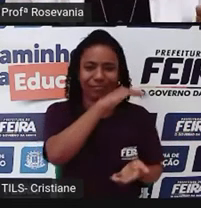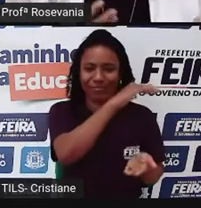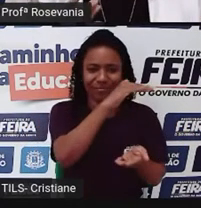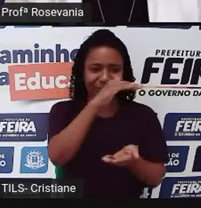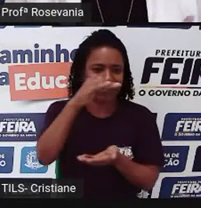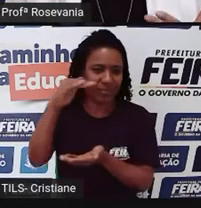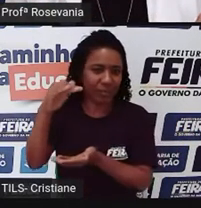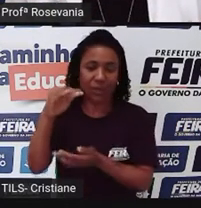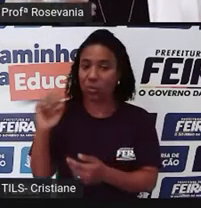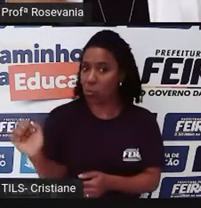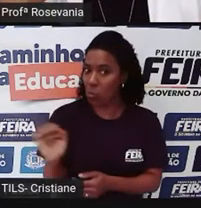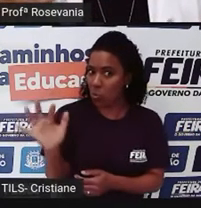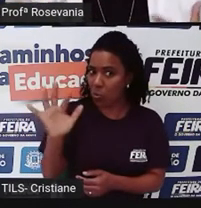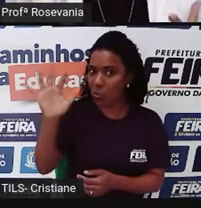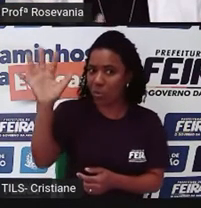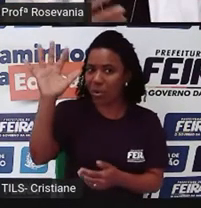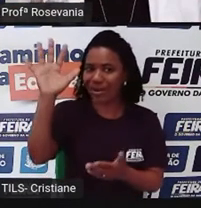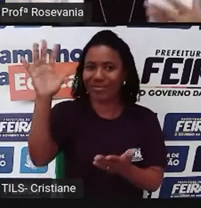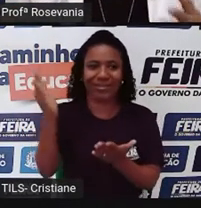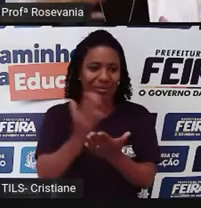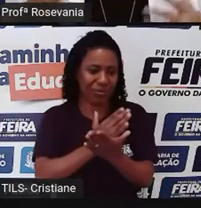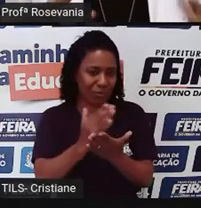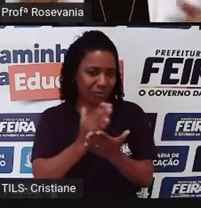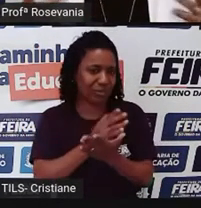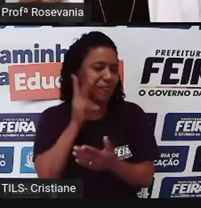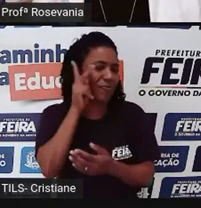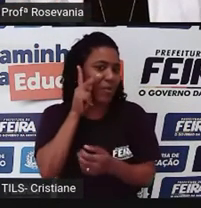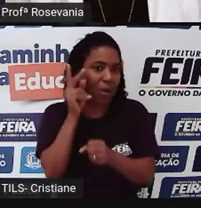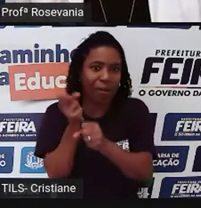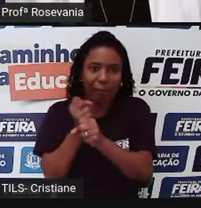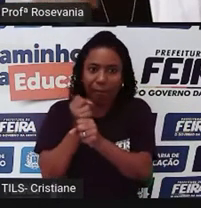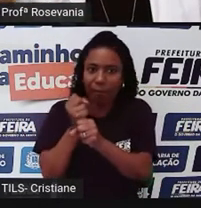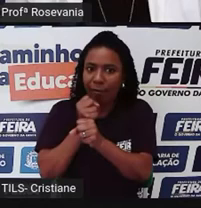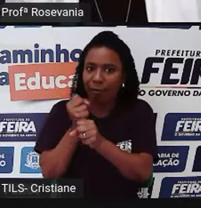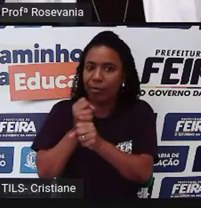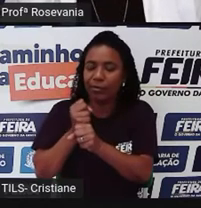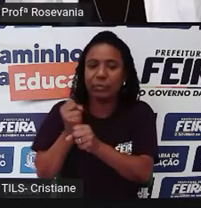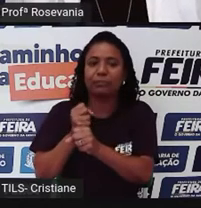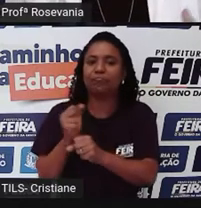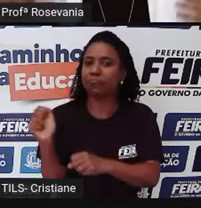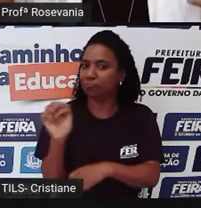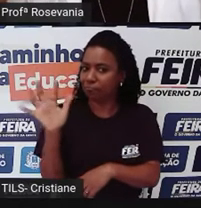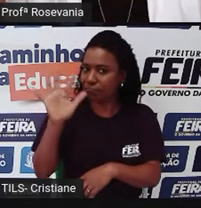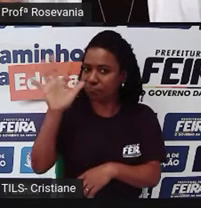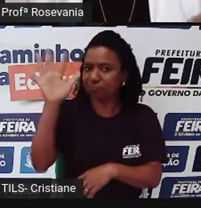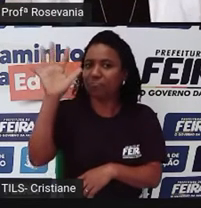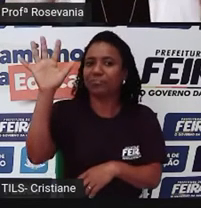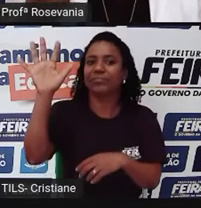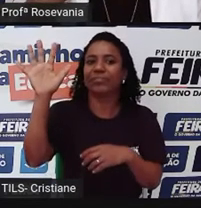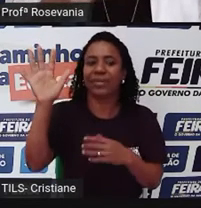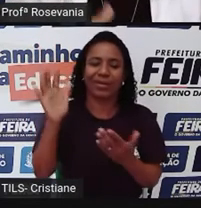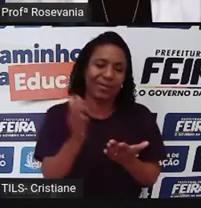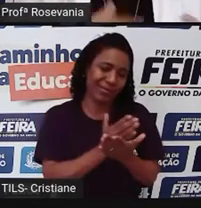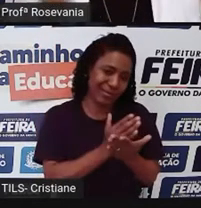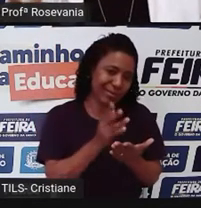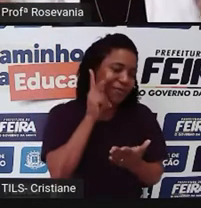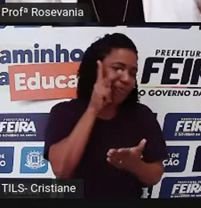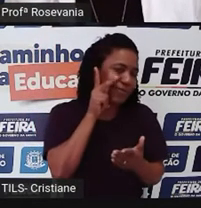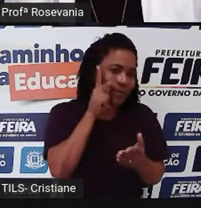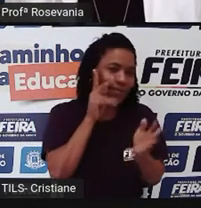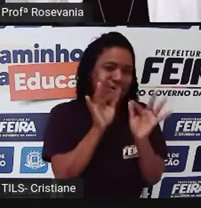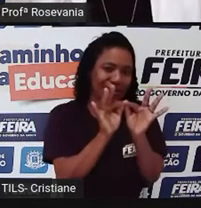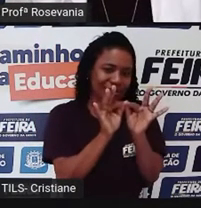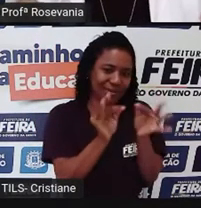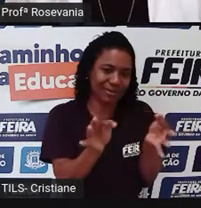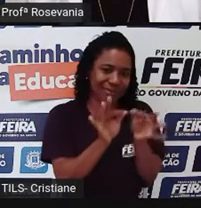vinhos mais caros, com maior tempo, né, de apuração e tudo, até aqueles vinhos mais simples. Quer dizer, até o simples dessas